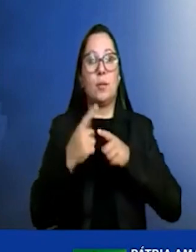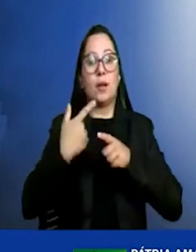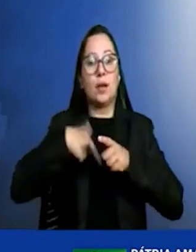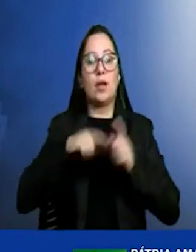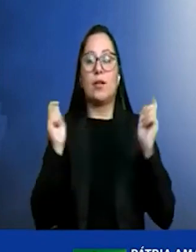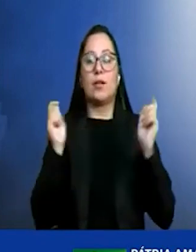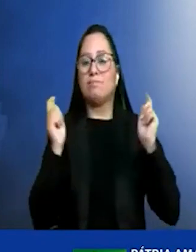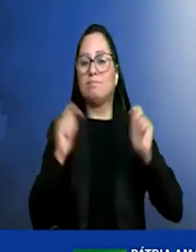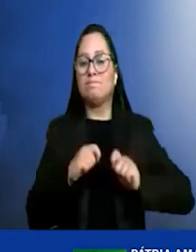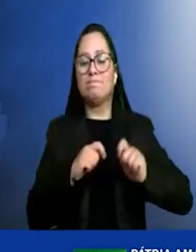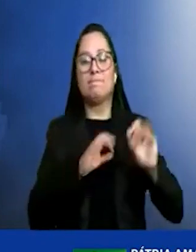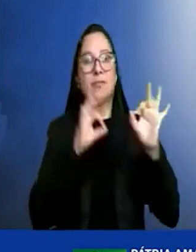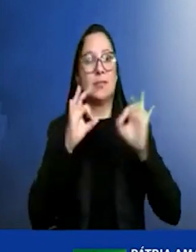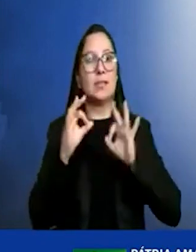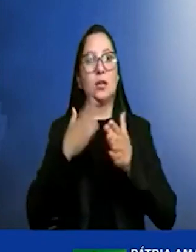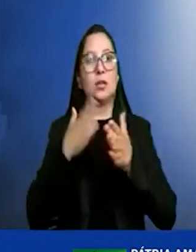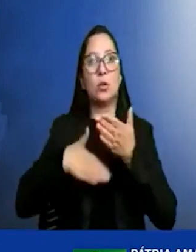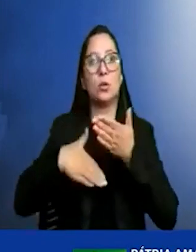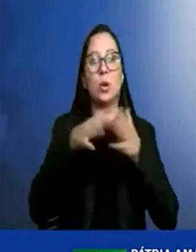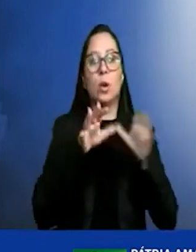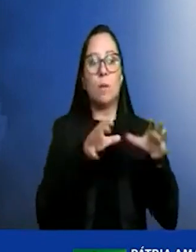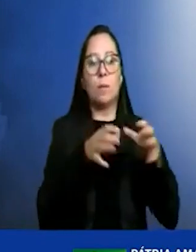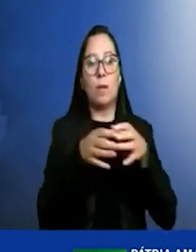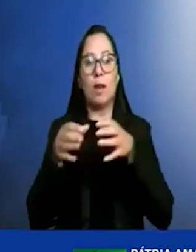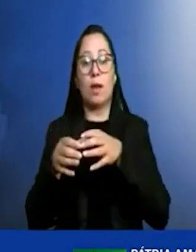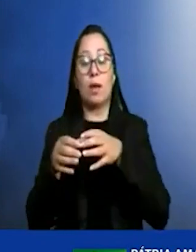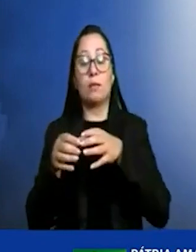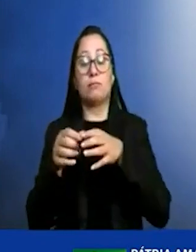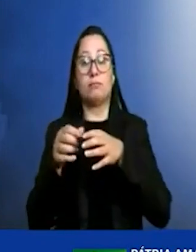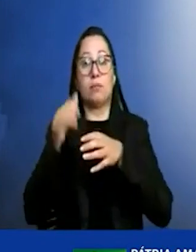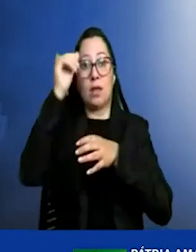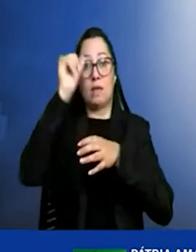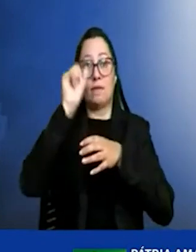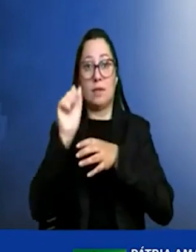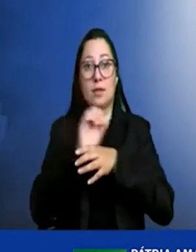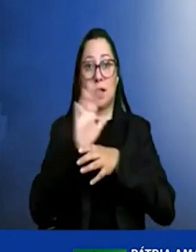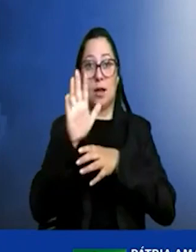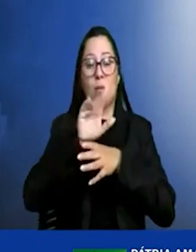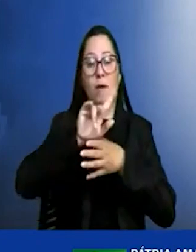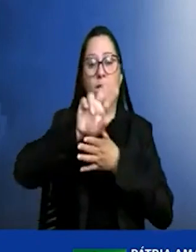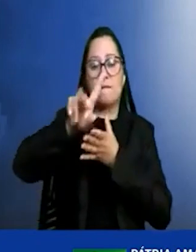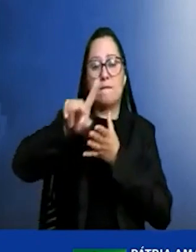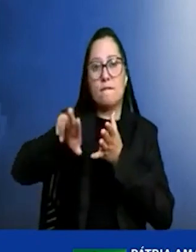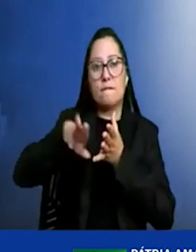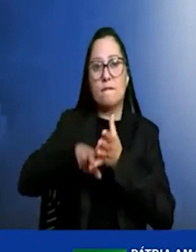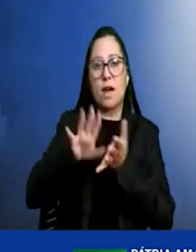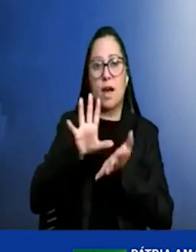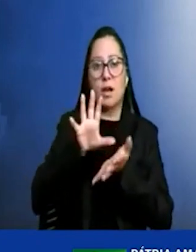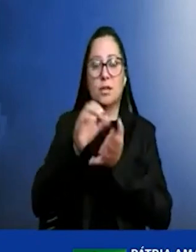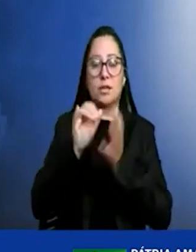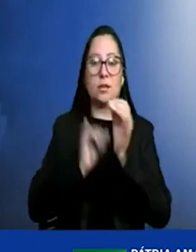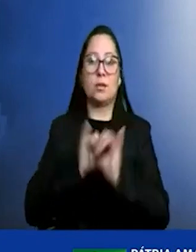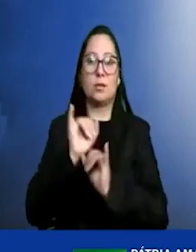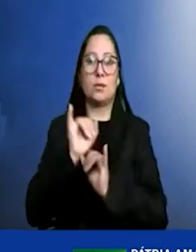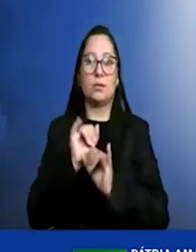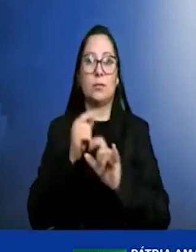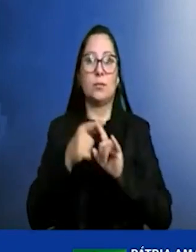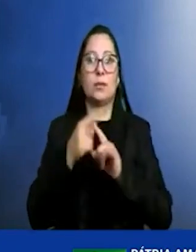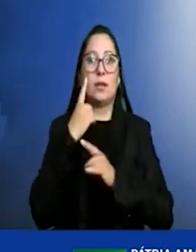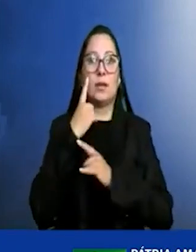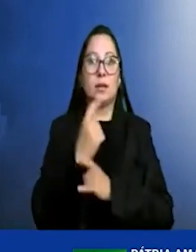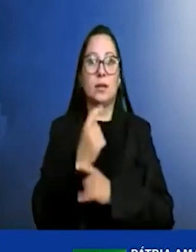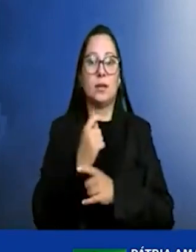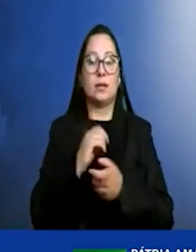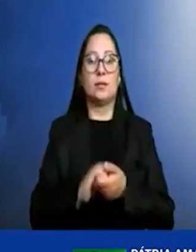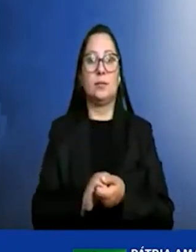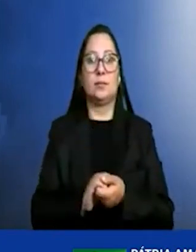toda a cadeia da descarbonização dos diversos setores industriais porque é interessante que mesmo para a